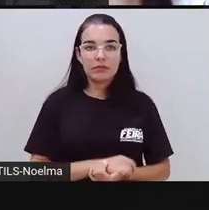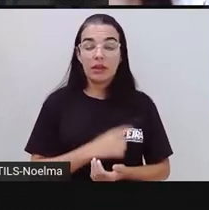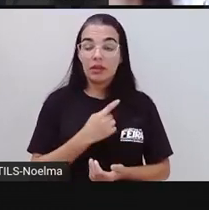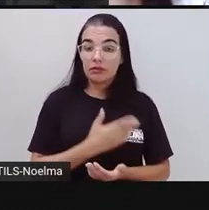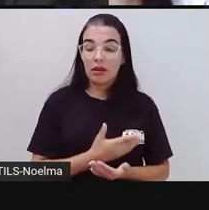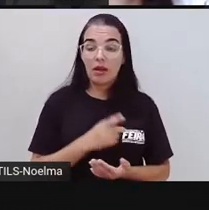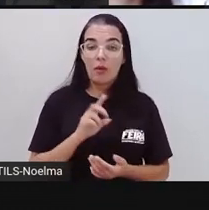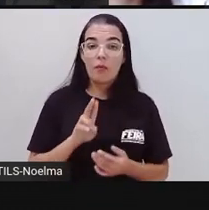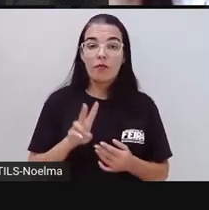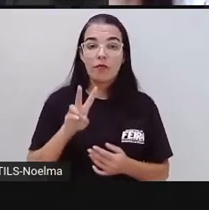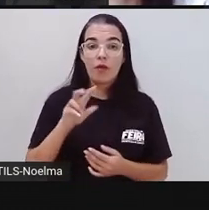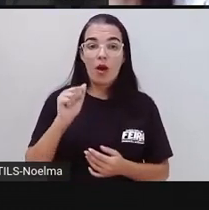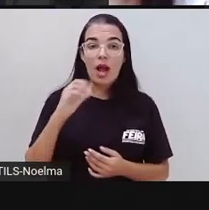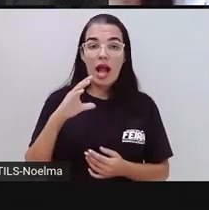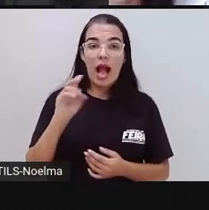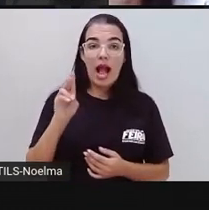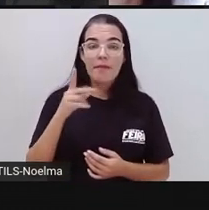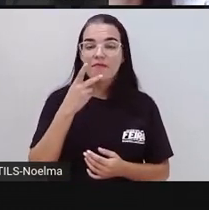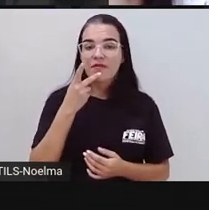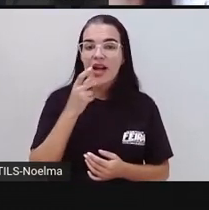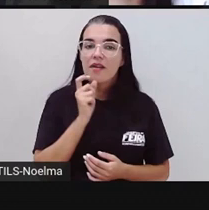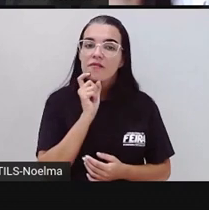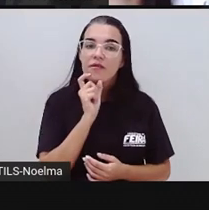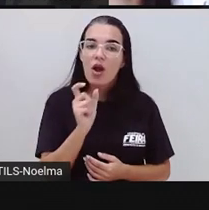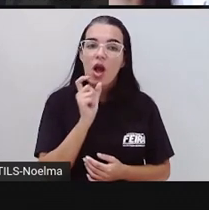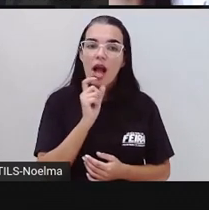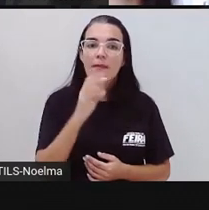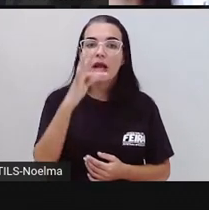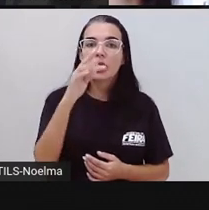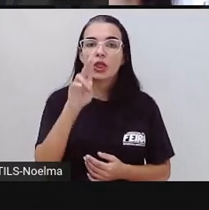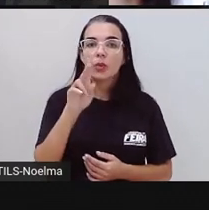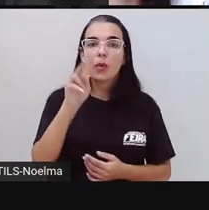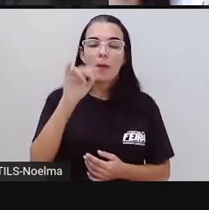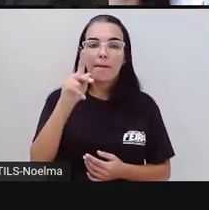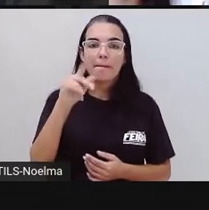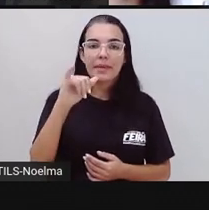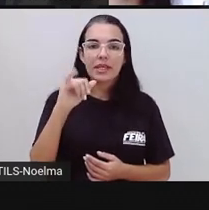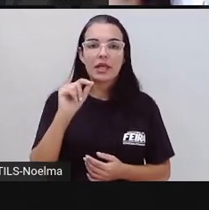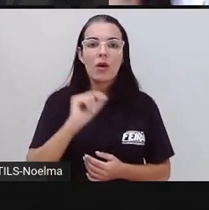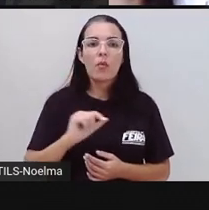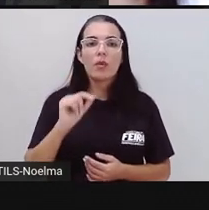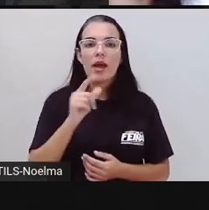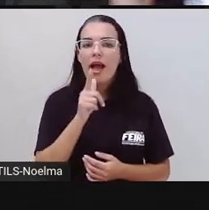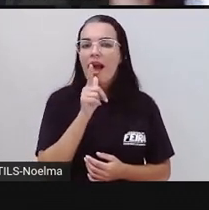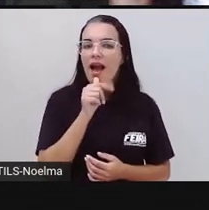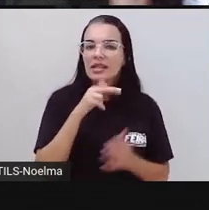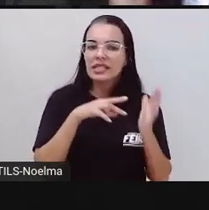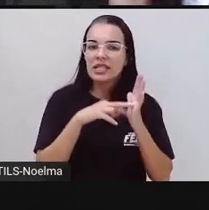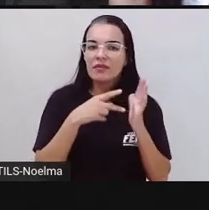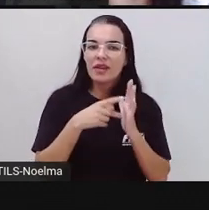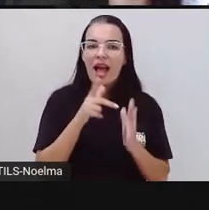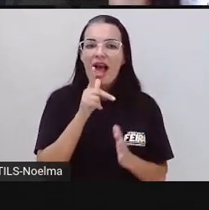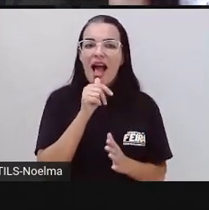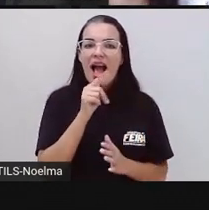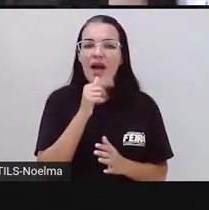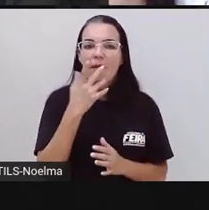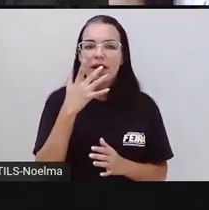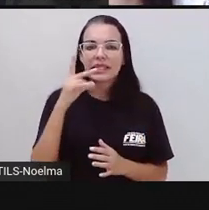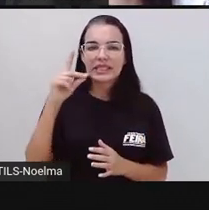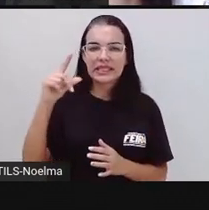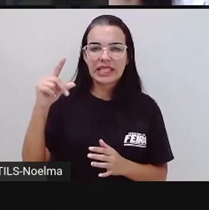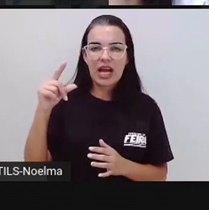Jaíba é um vocábulo tupi-guarani que significa água salobra ou ainda pode significar